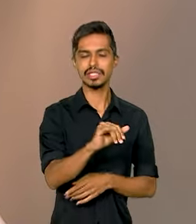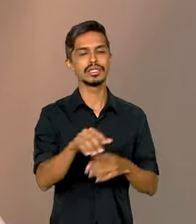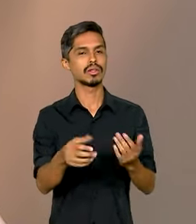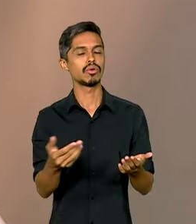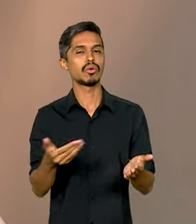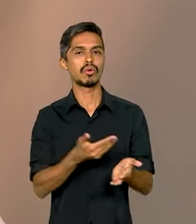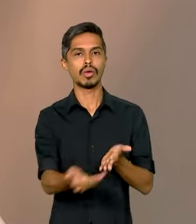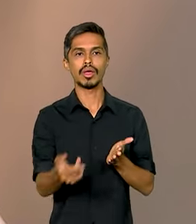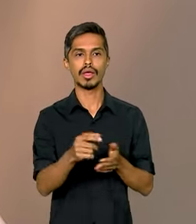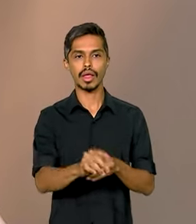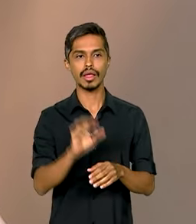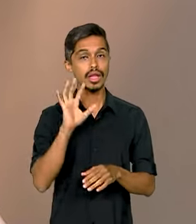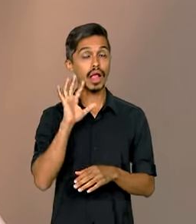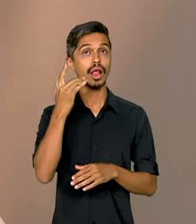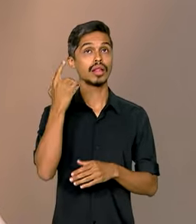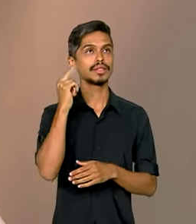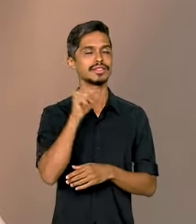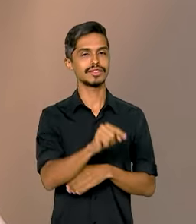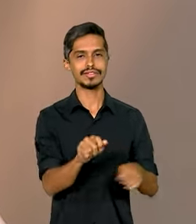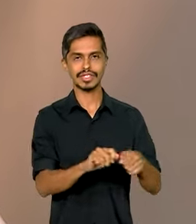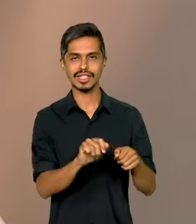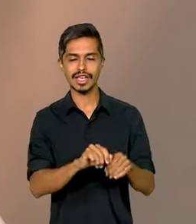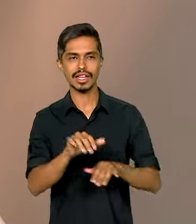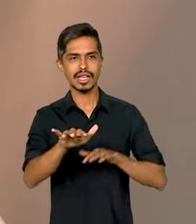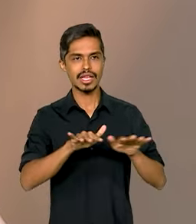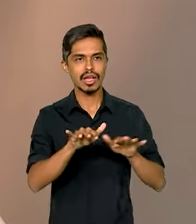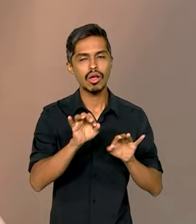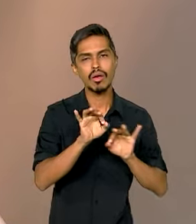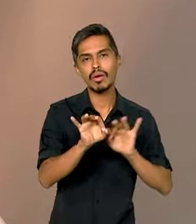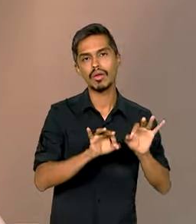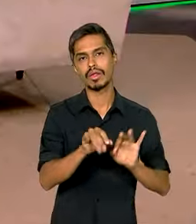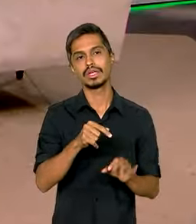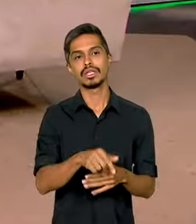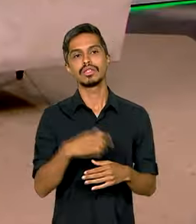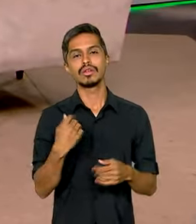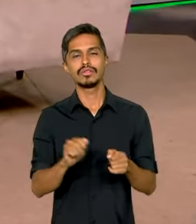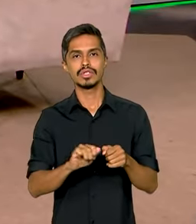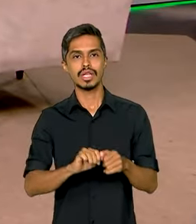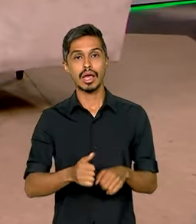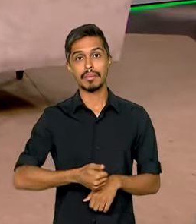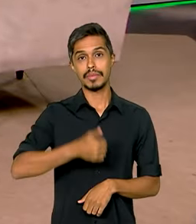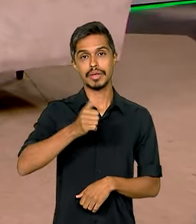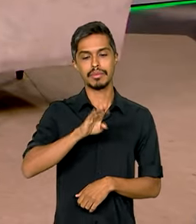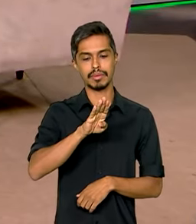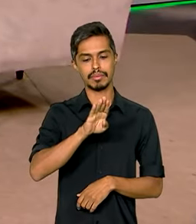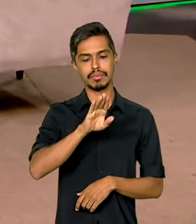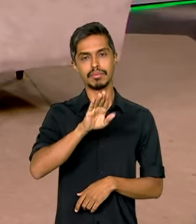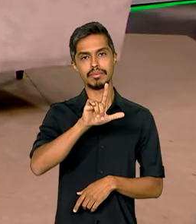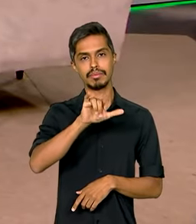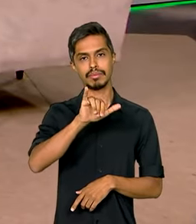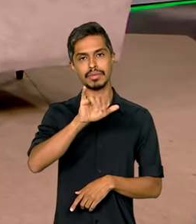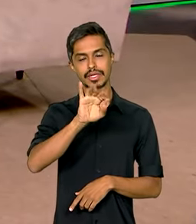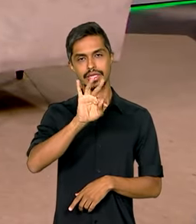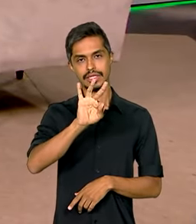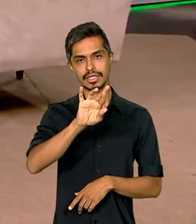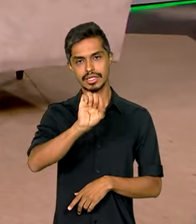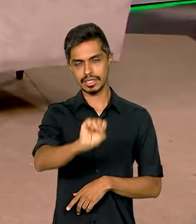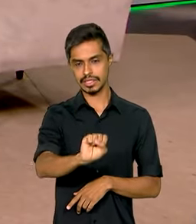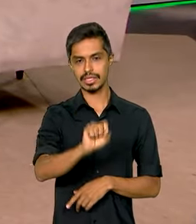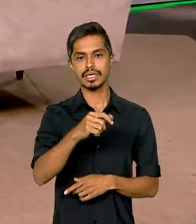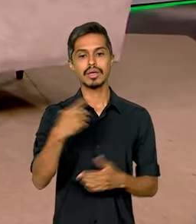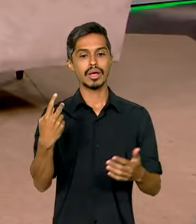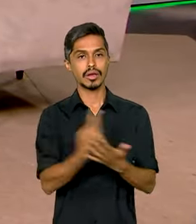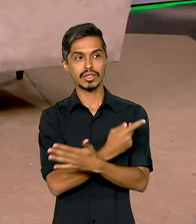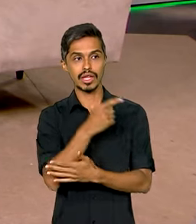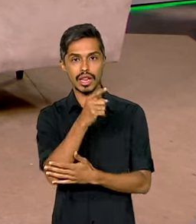ideia dessa ação. E aí nós fomos, estruturamos e lá realizamos essa primeira blitz da telefonia móvel lá na capital. Já